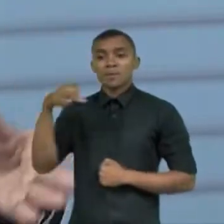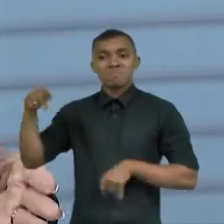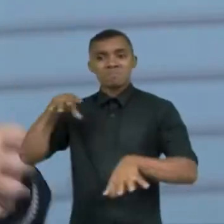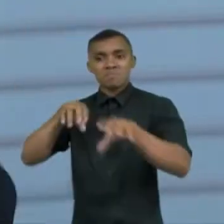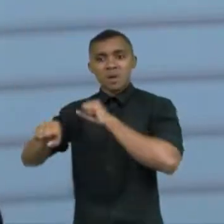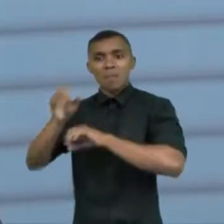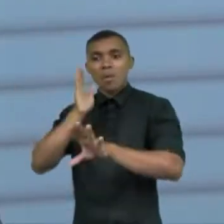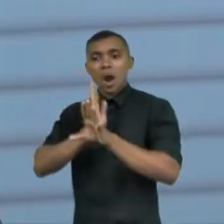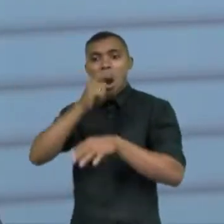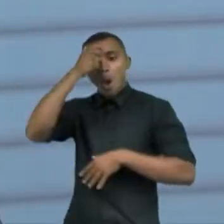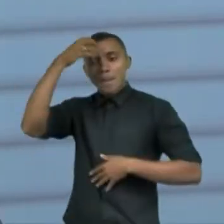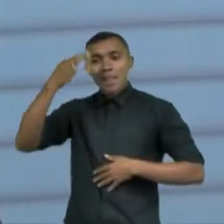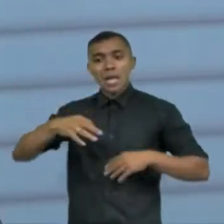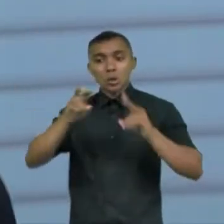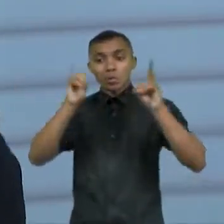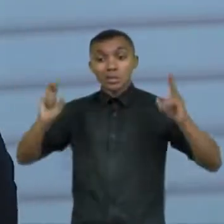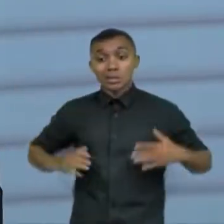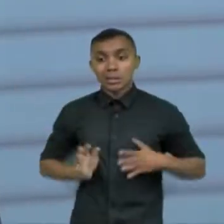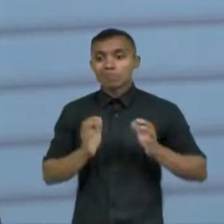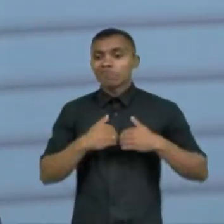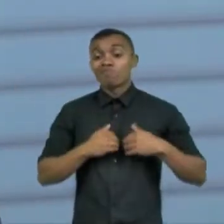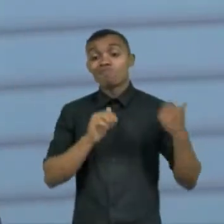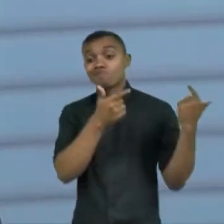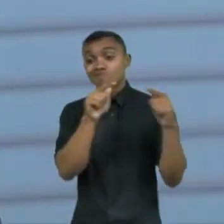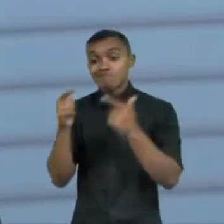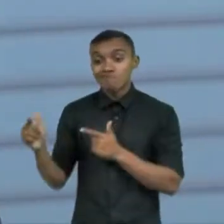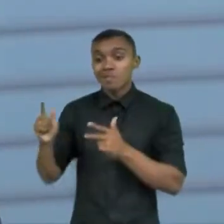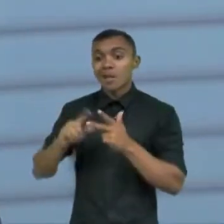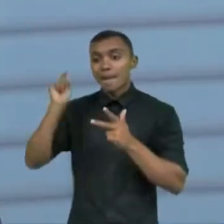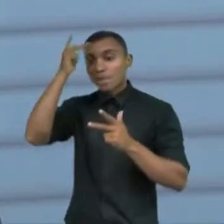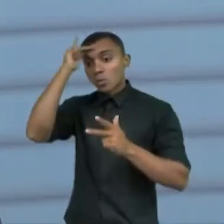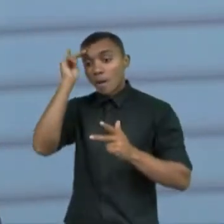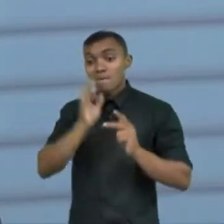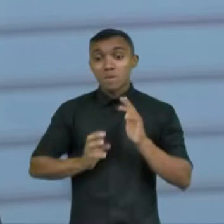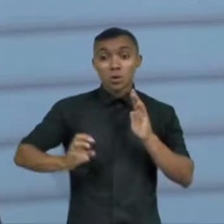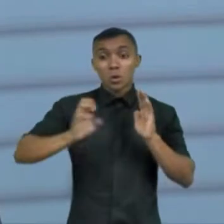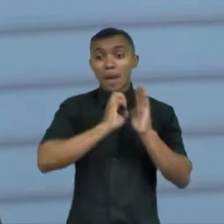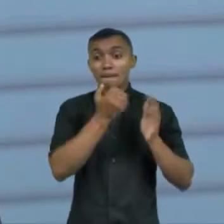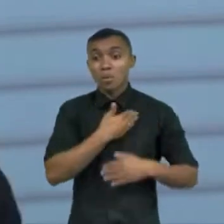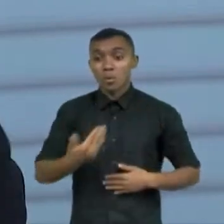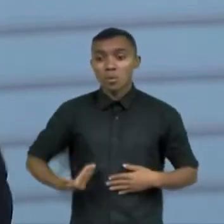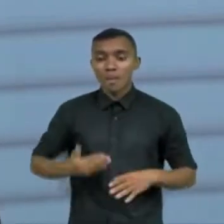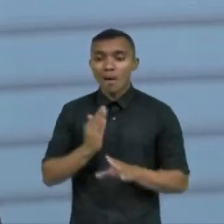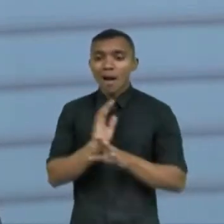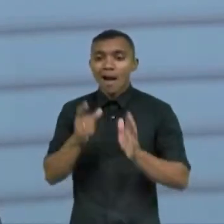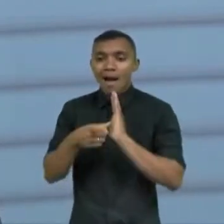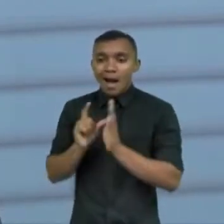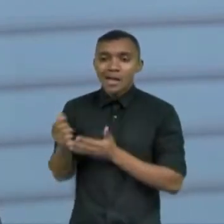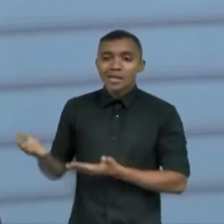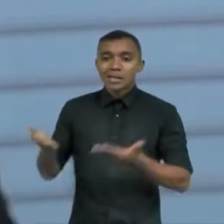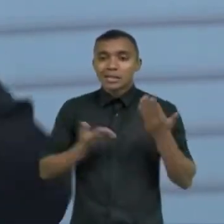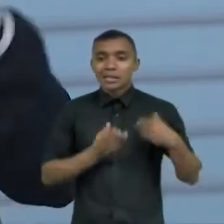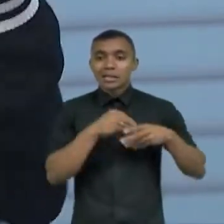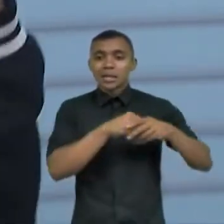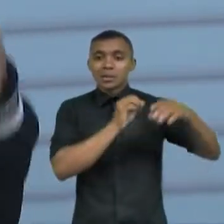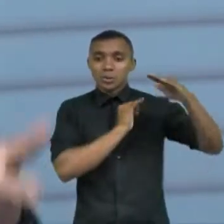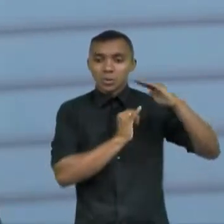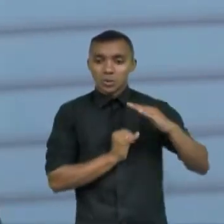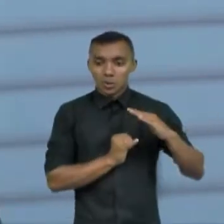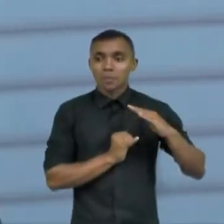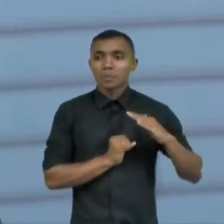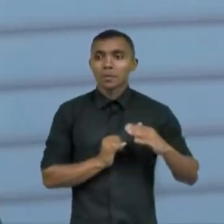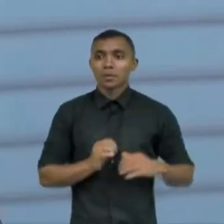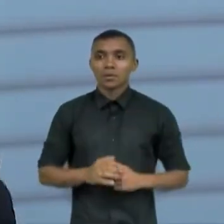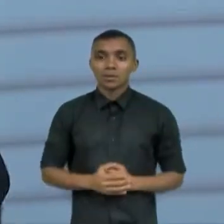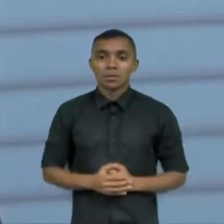para compreender a necessidade do autismo funcionários públicos capacitados para atender dentro de uma instituição dentro de um